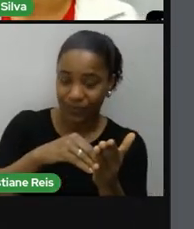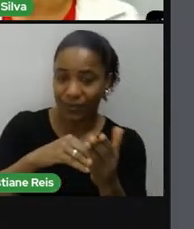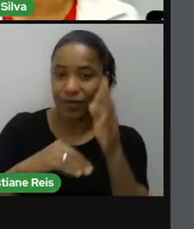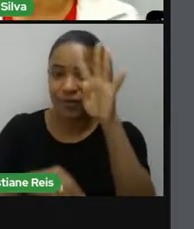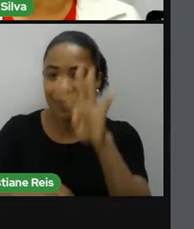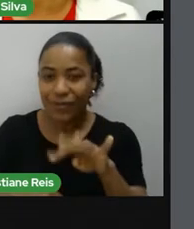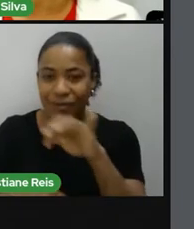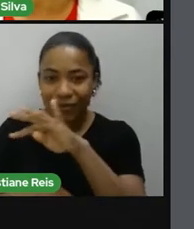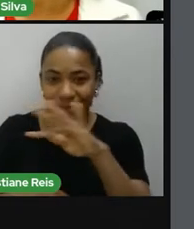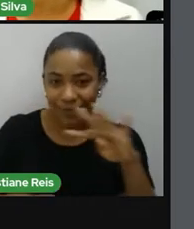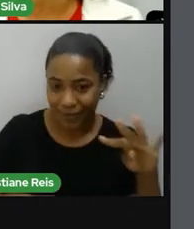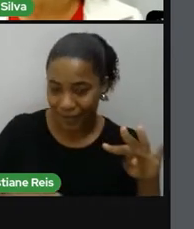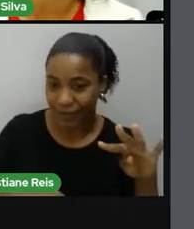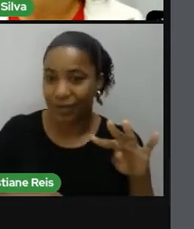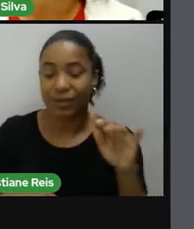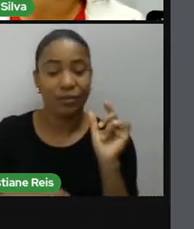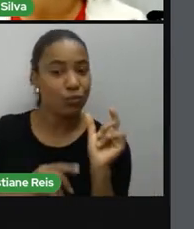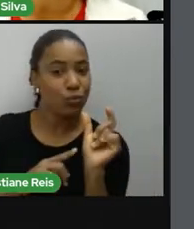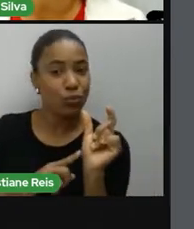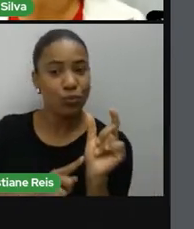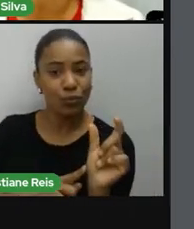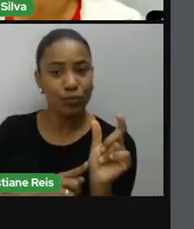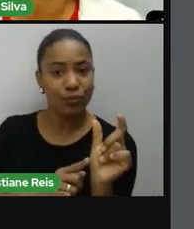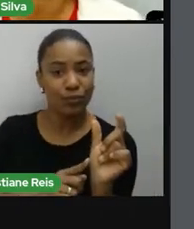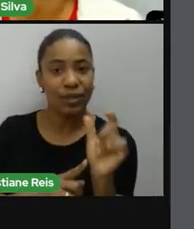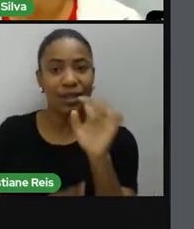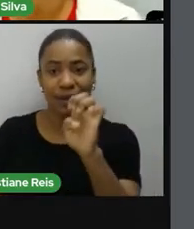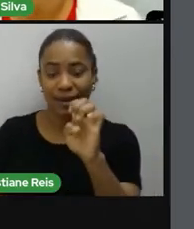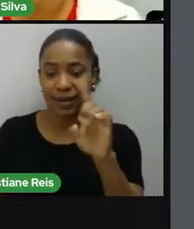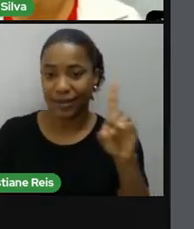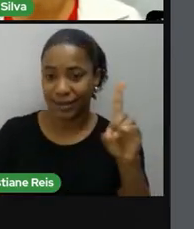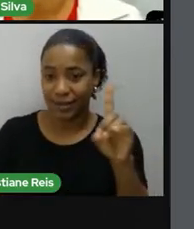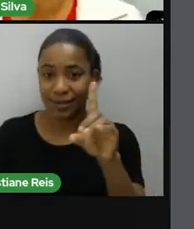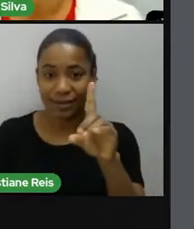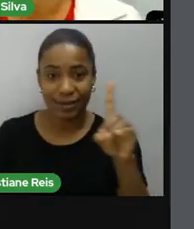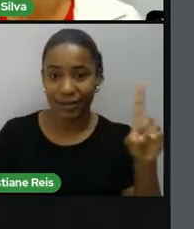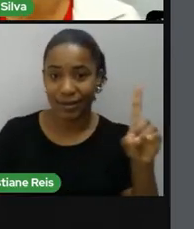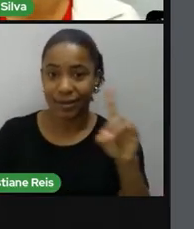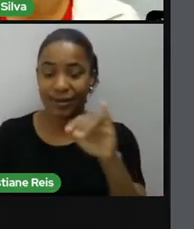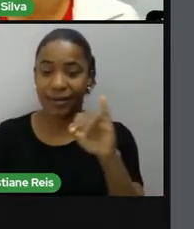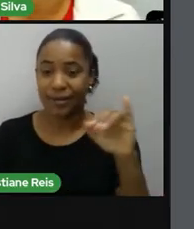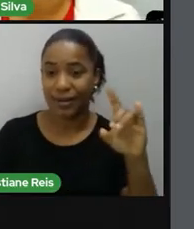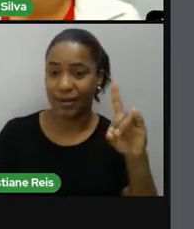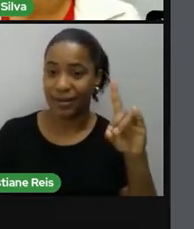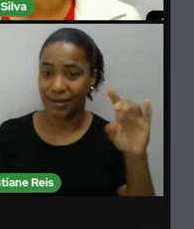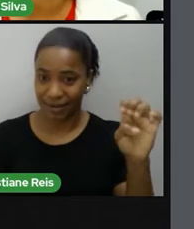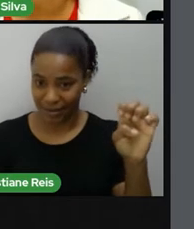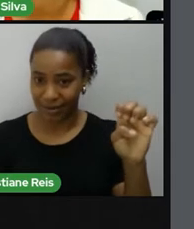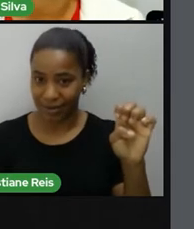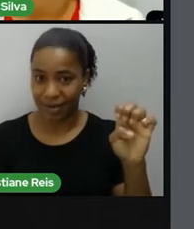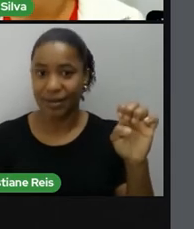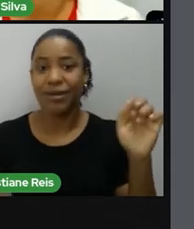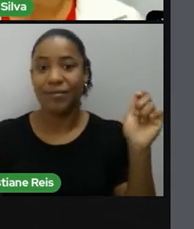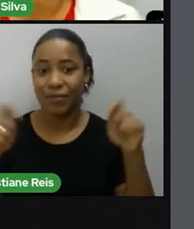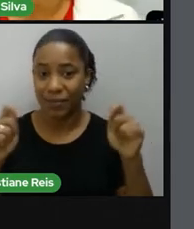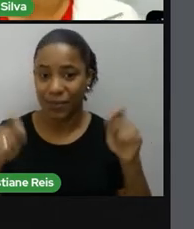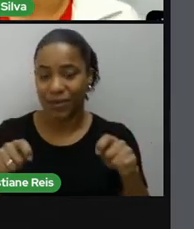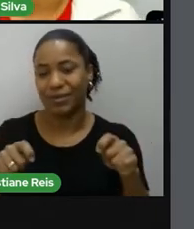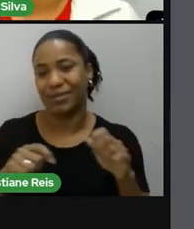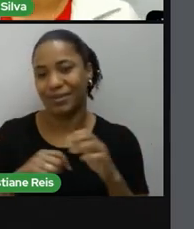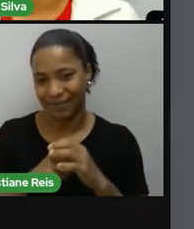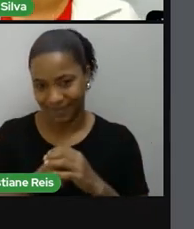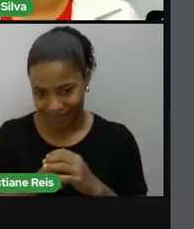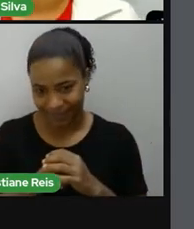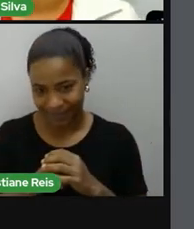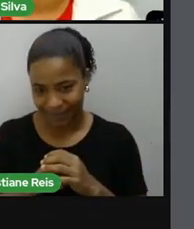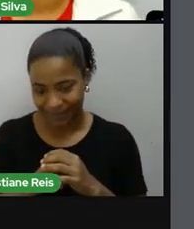Vocês podem acrescentar as partículas I de I, é D, de I, D, a I de I, é D.